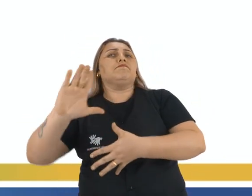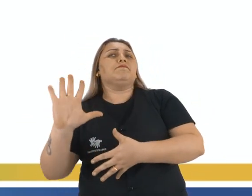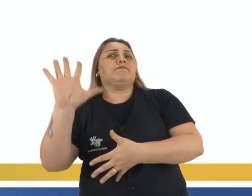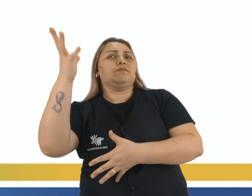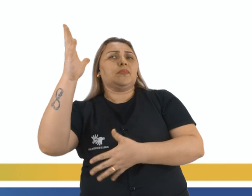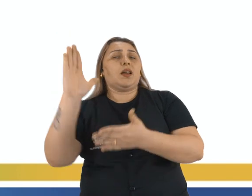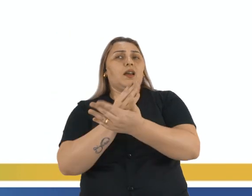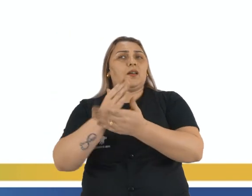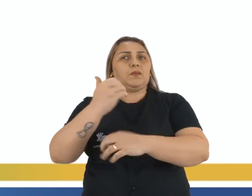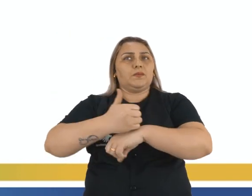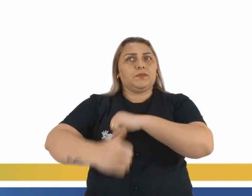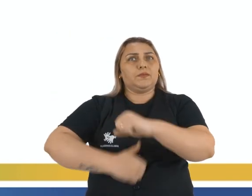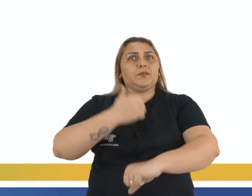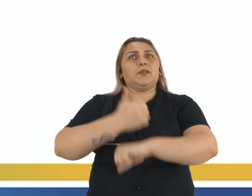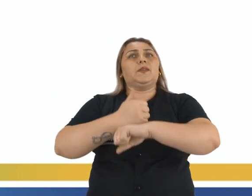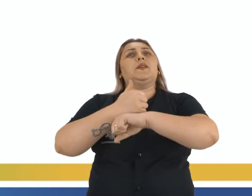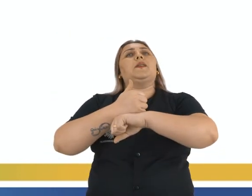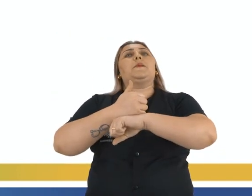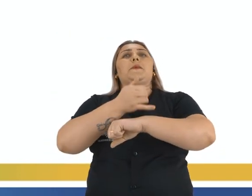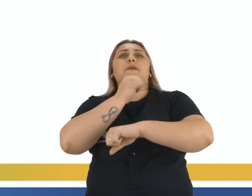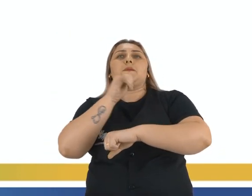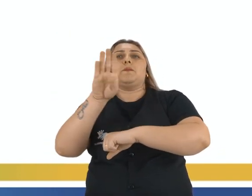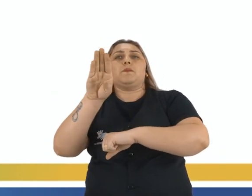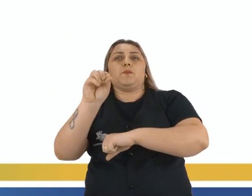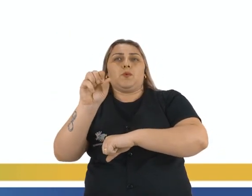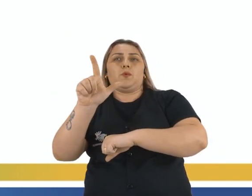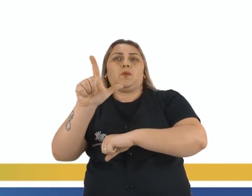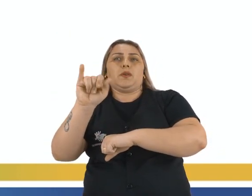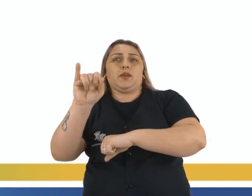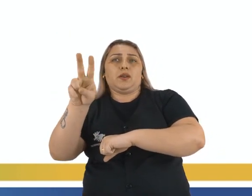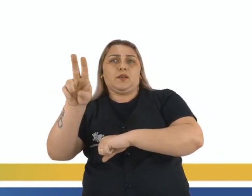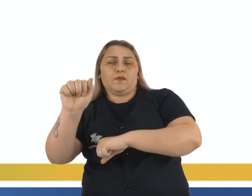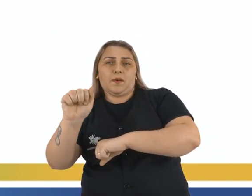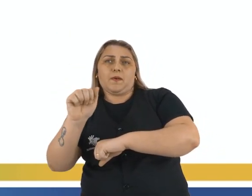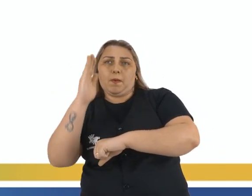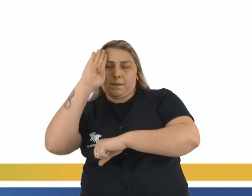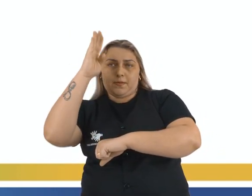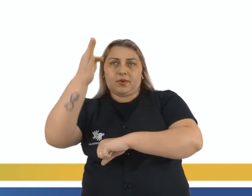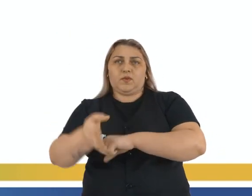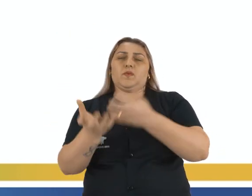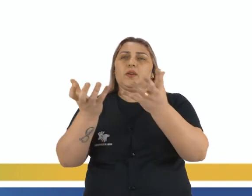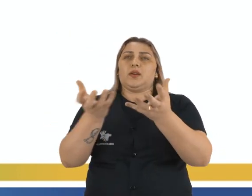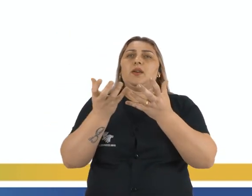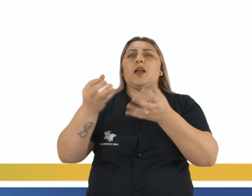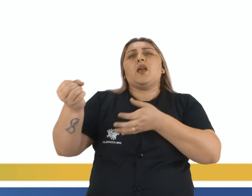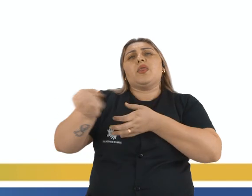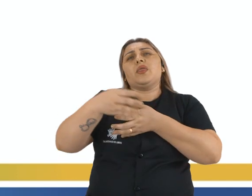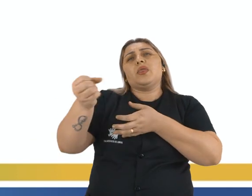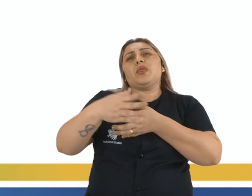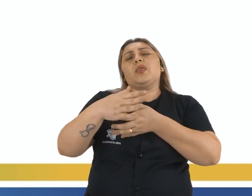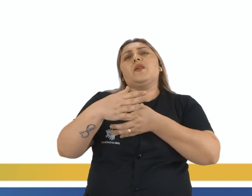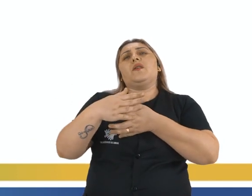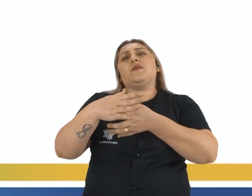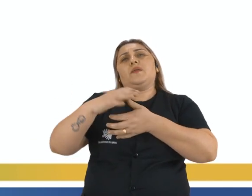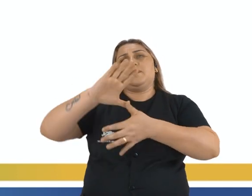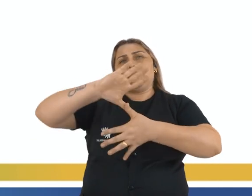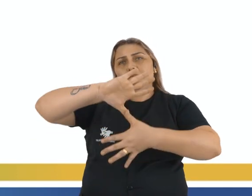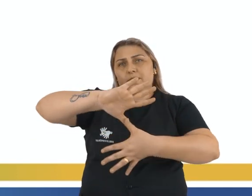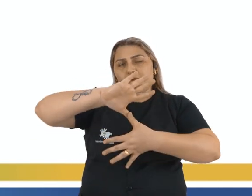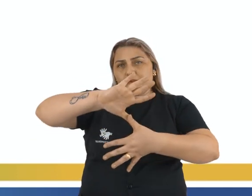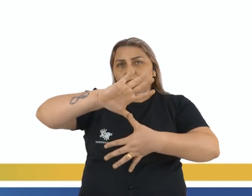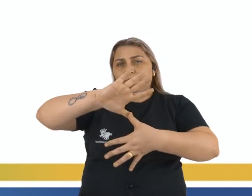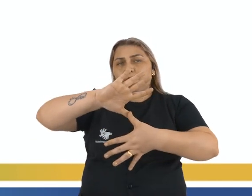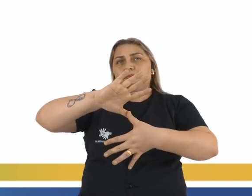Então, alguns líderes, como por exemplo o Simão Bolíva, que foi o principal, vão querer uma nova configuração para a América. O Simão Bolíva,